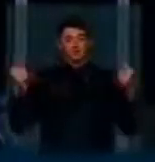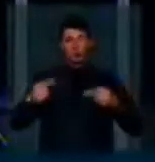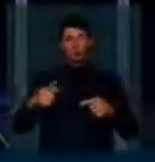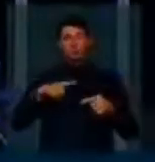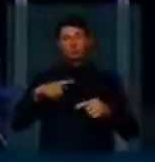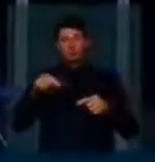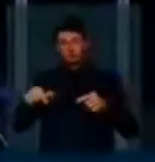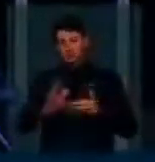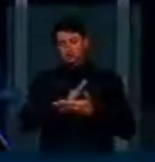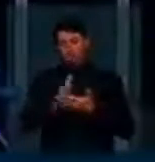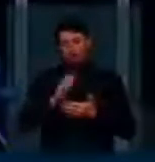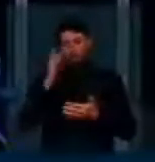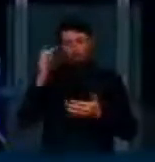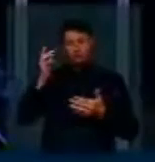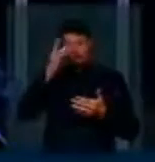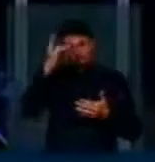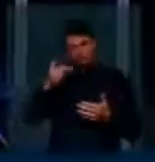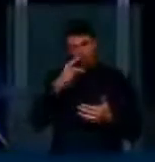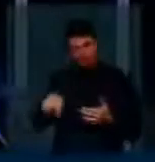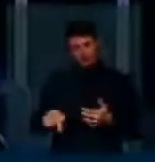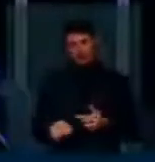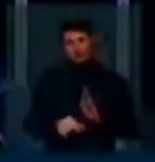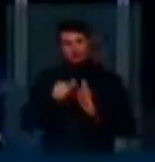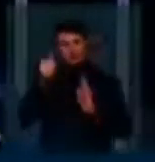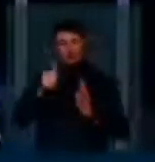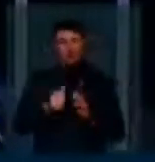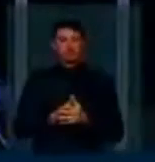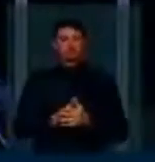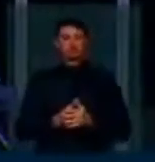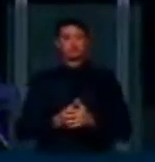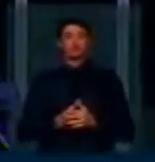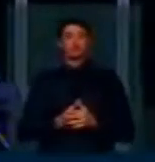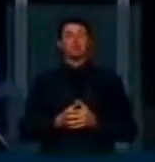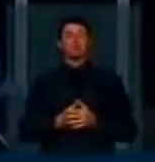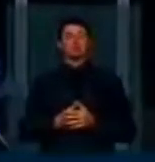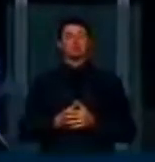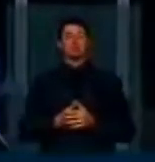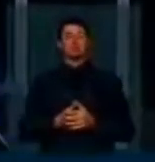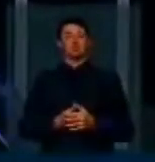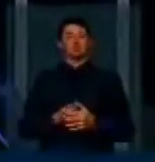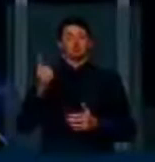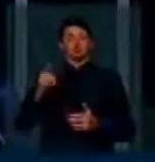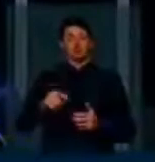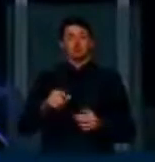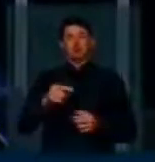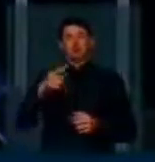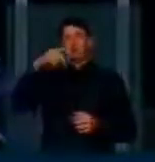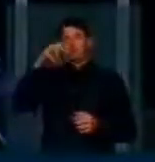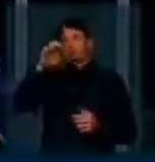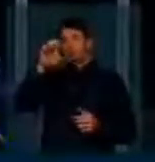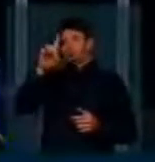citadas por alguns dos que se manifestaram. Primeiro, uma questão levantada, a questão da pedofilia.